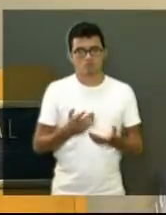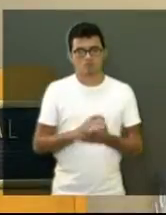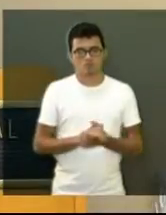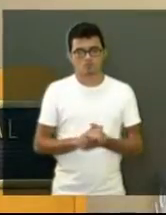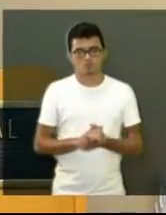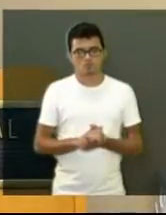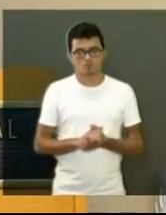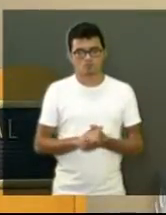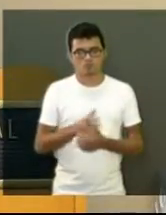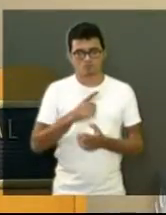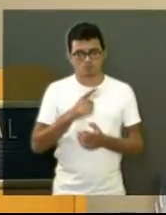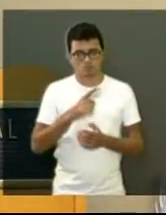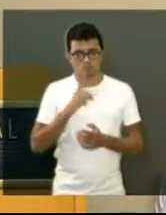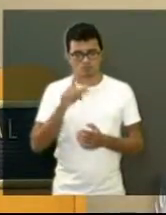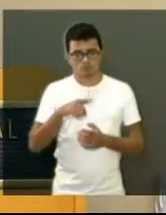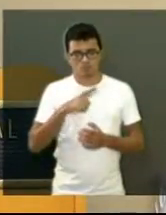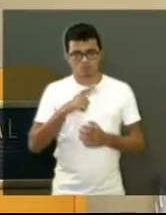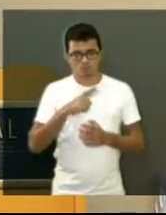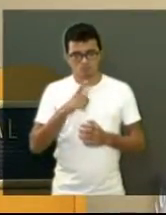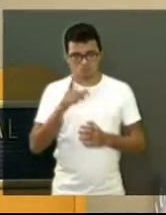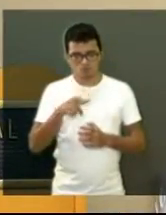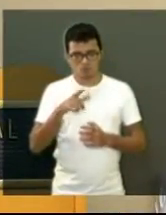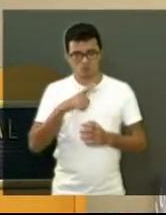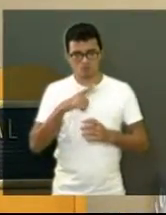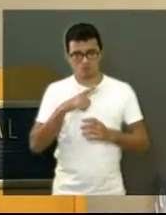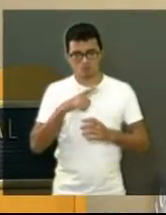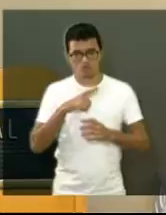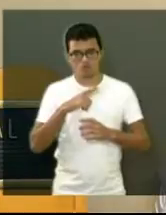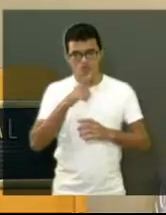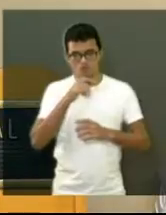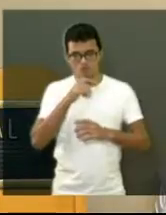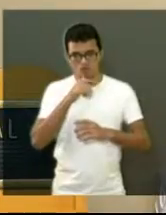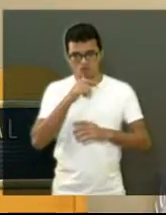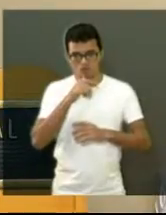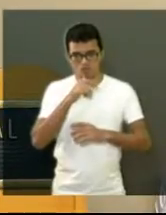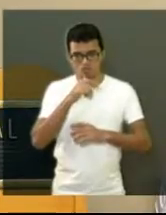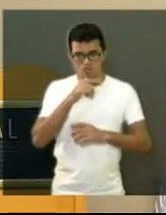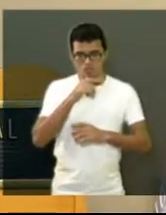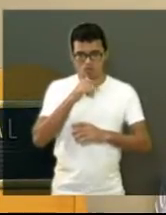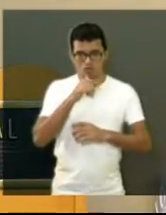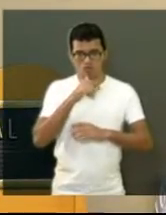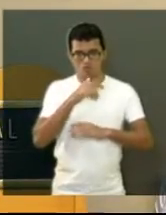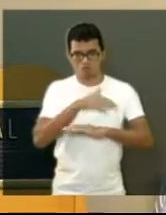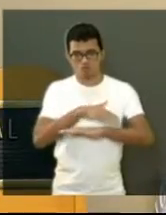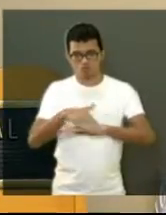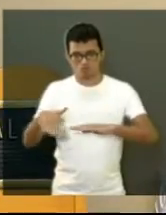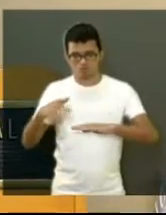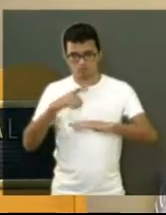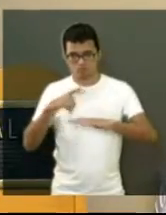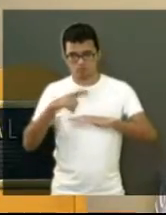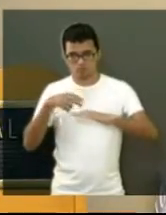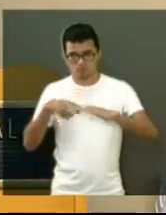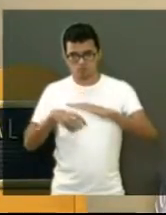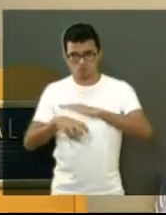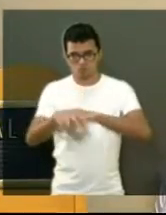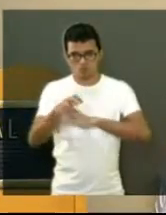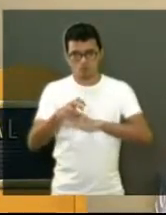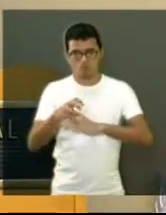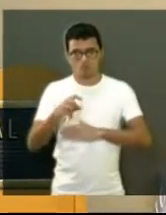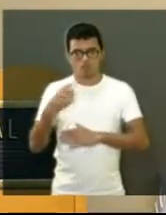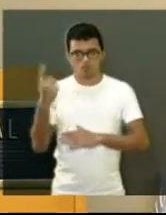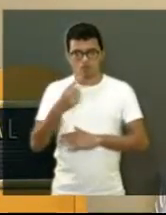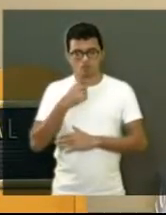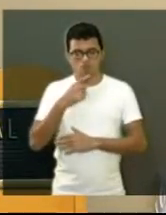tem estrada passando por baixo de rio, e do tempo do Maluf, e não conseguimos fazer uma canaleta,